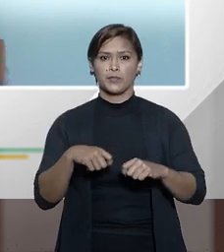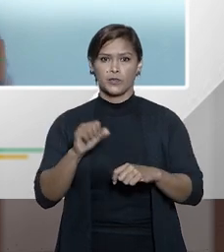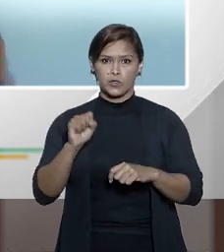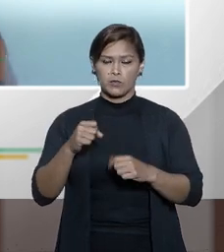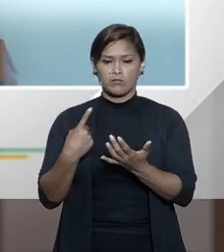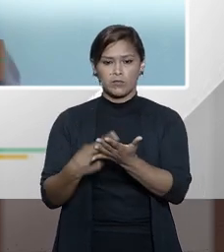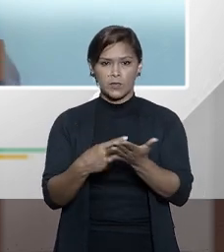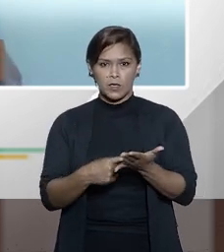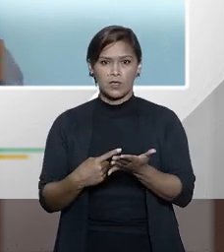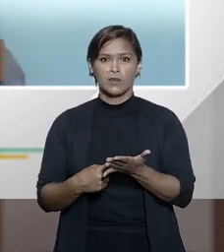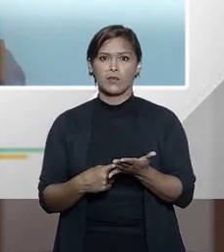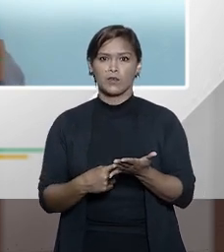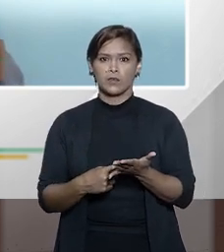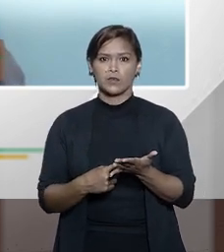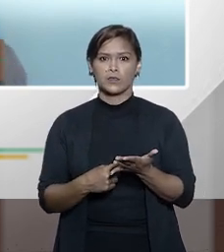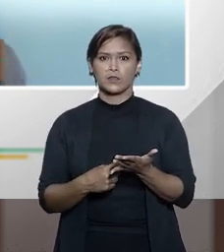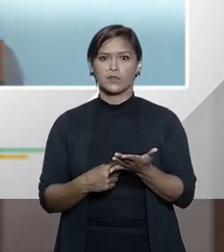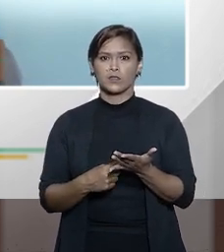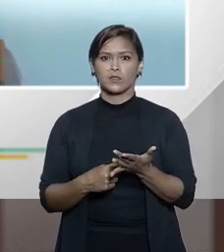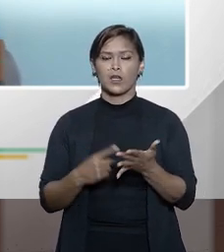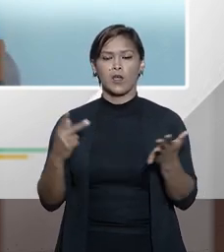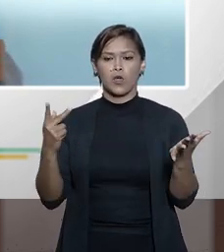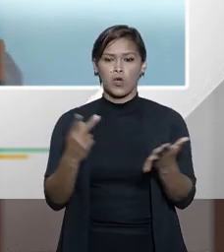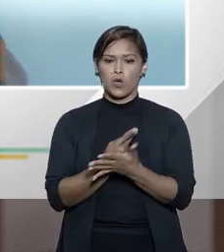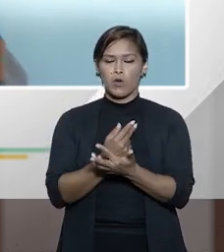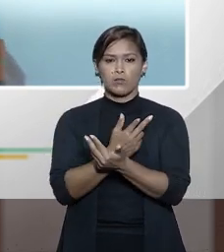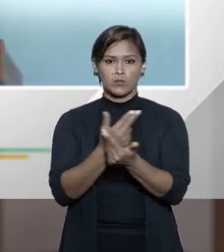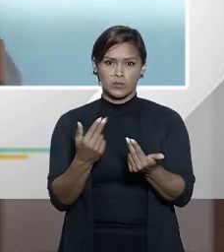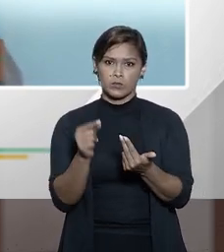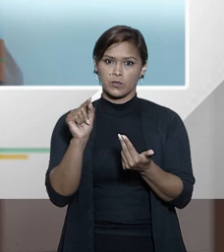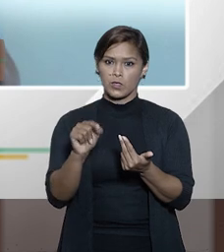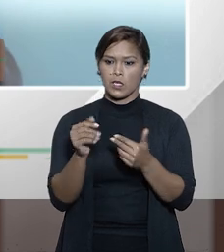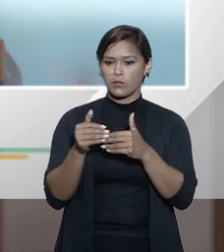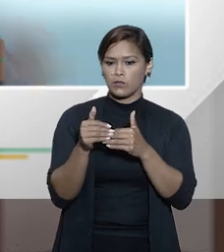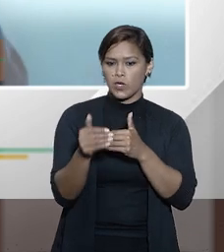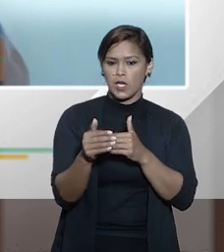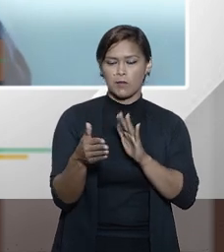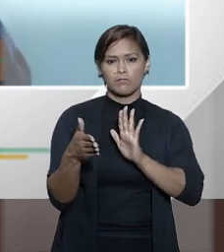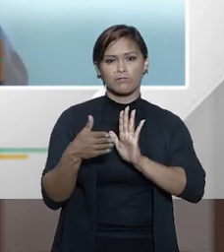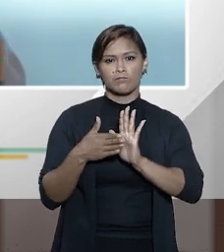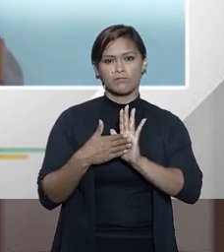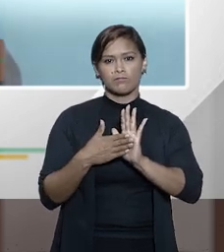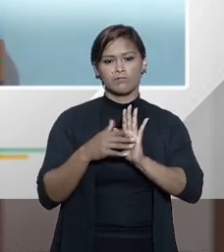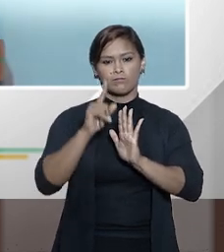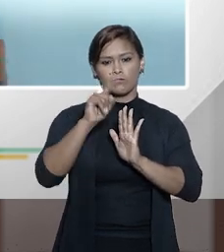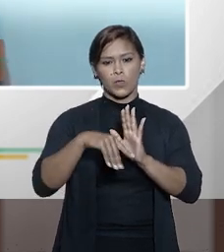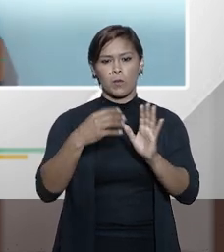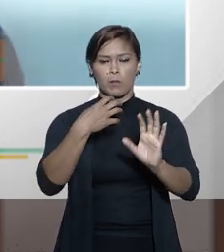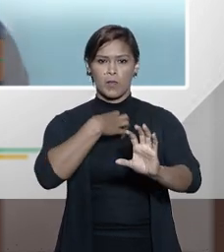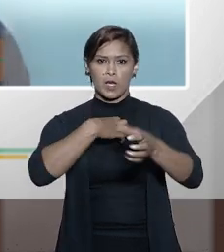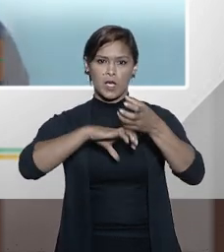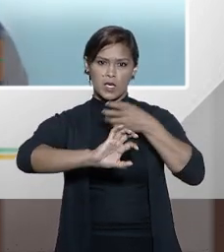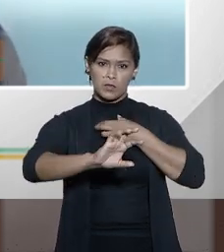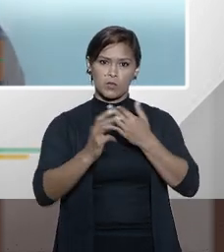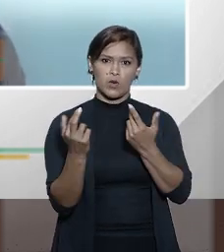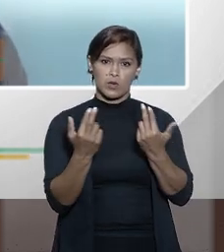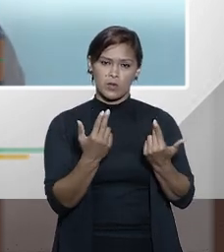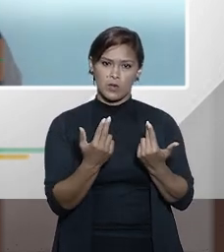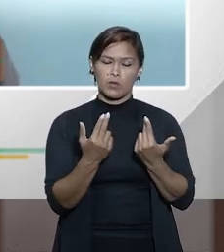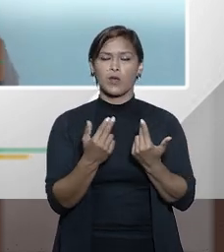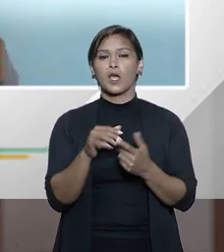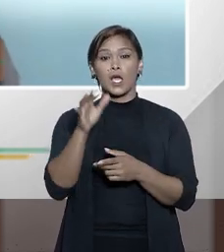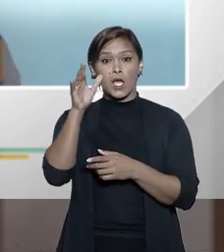negociar o que quer que seja desde que se prometa reciprocidade e